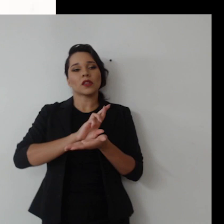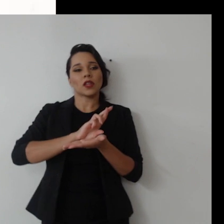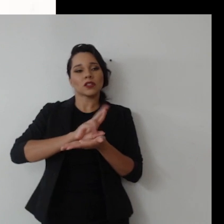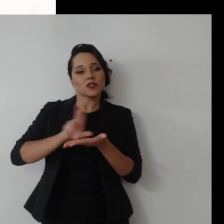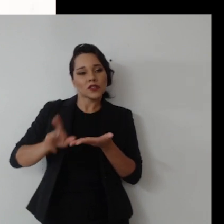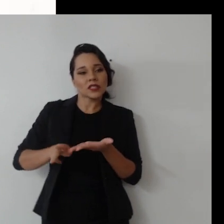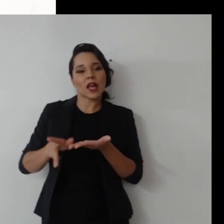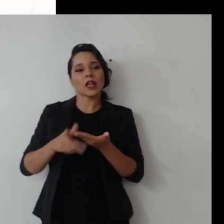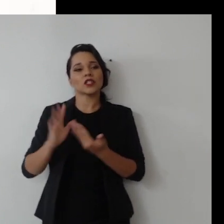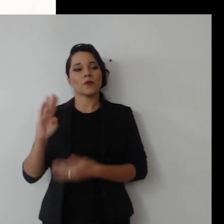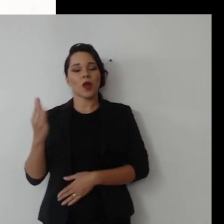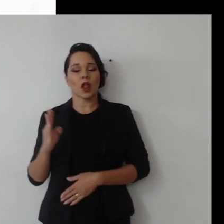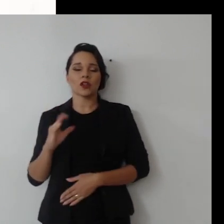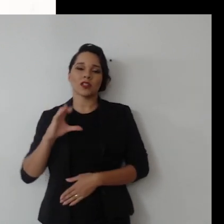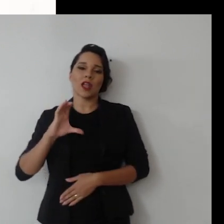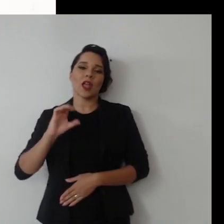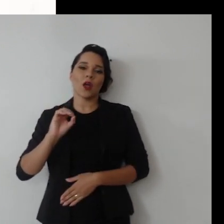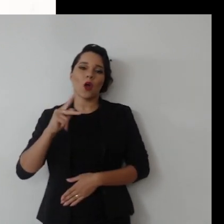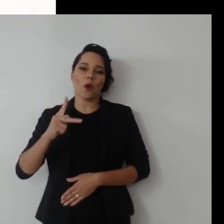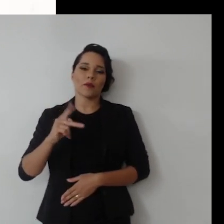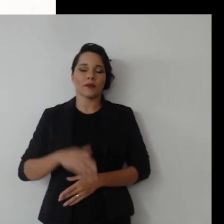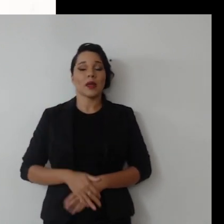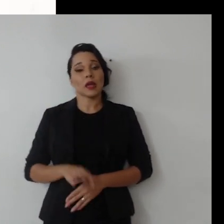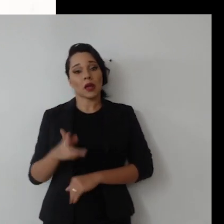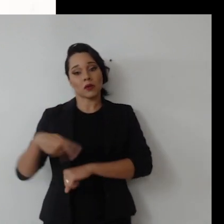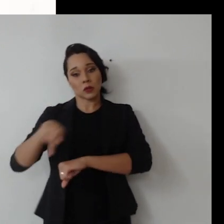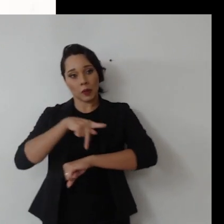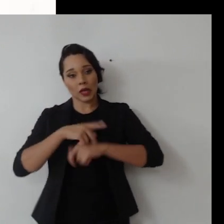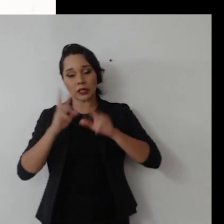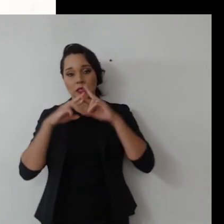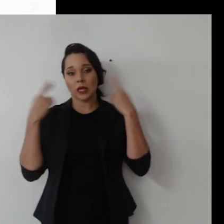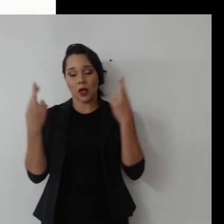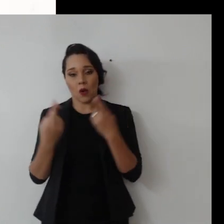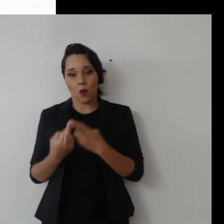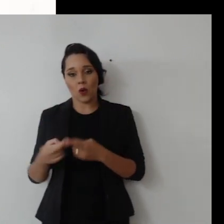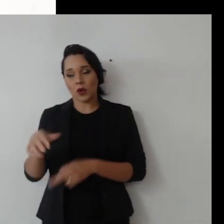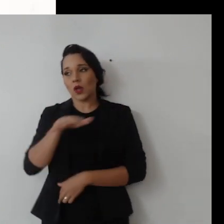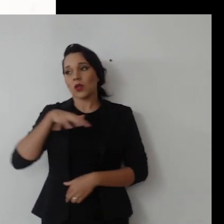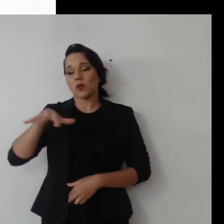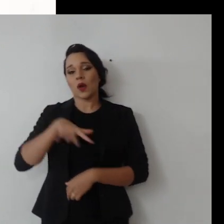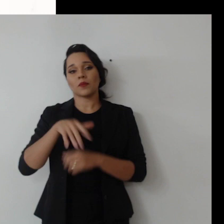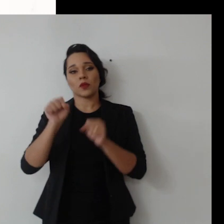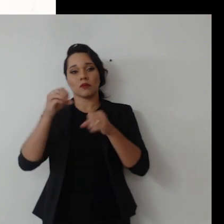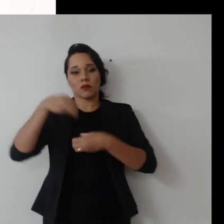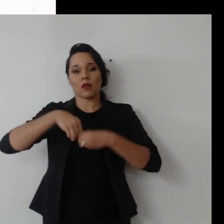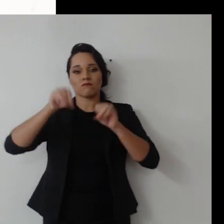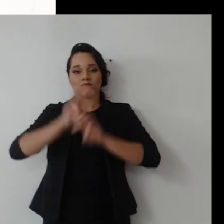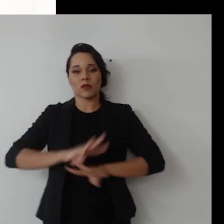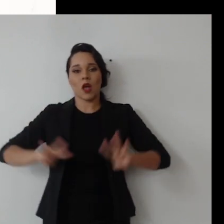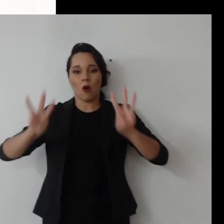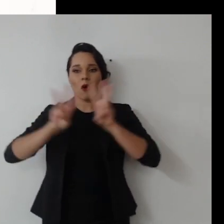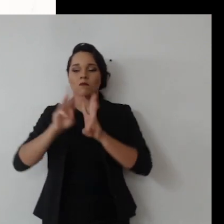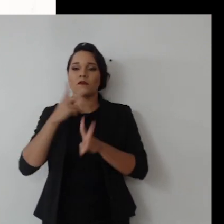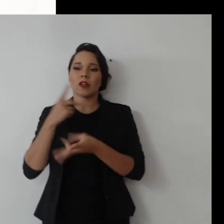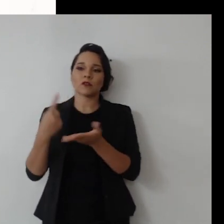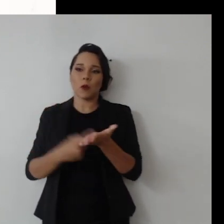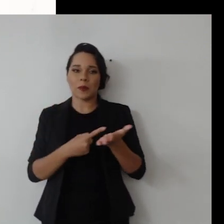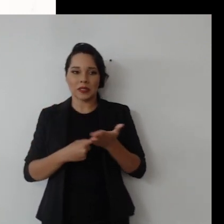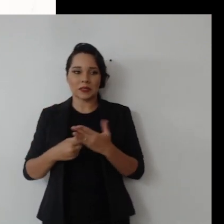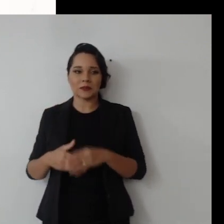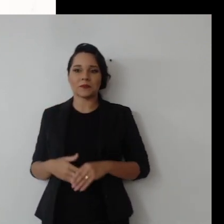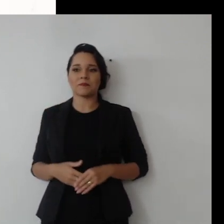as COPs da Convenção da Diversidade Biológica, são quando os países se reúnem no âmbito da ONU para fazer suas